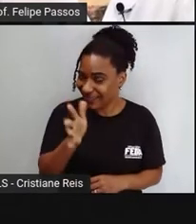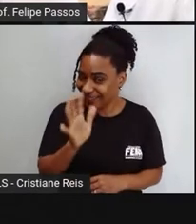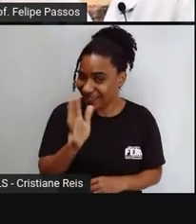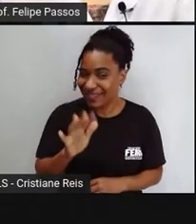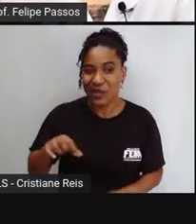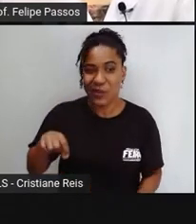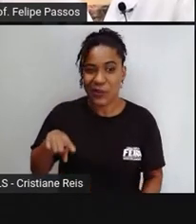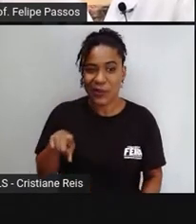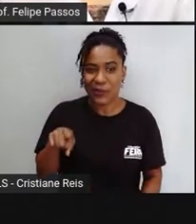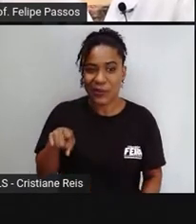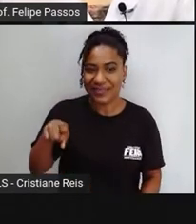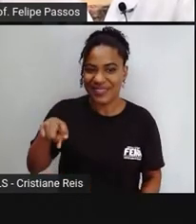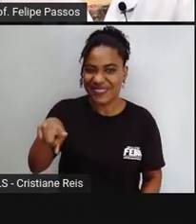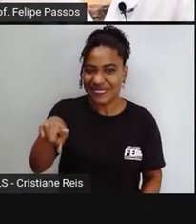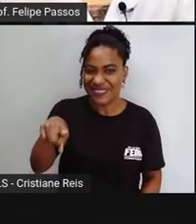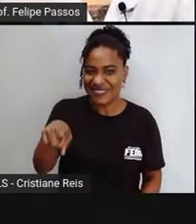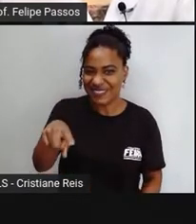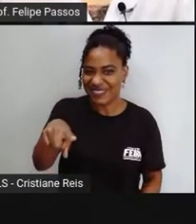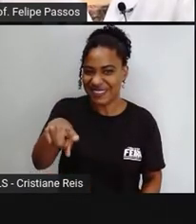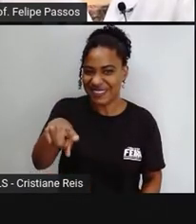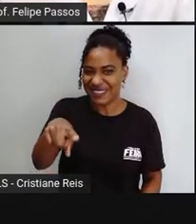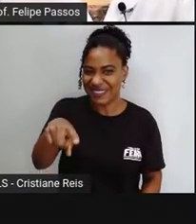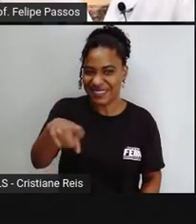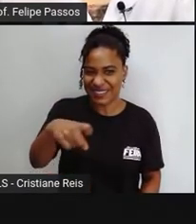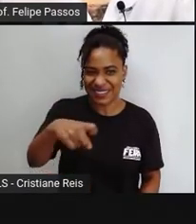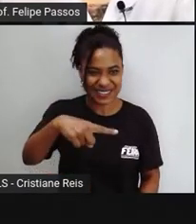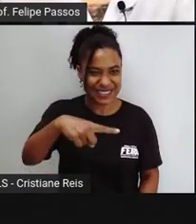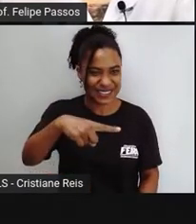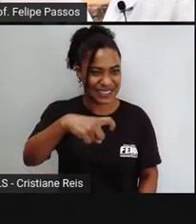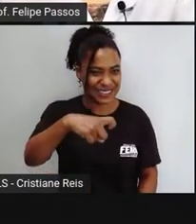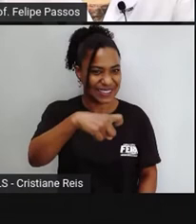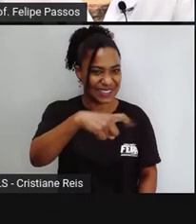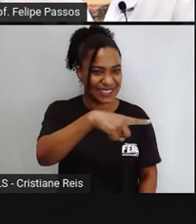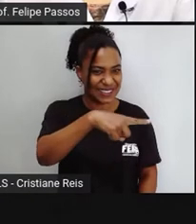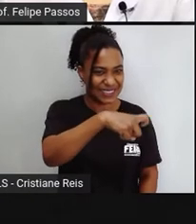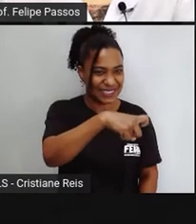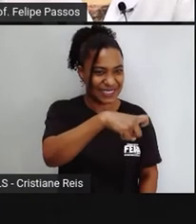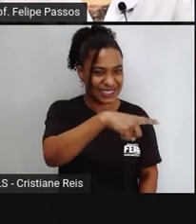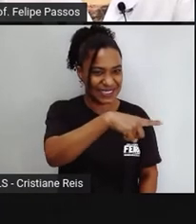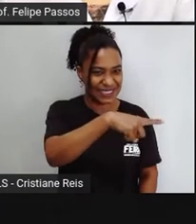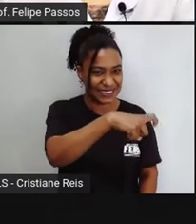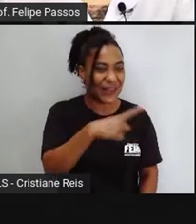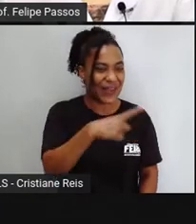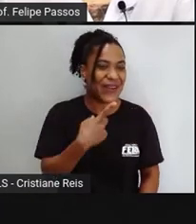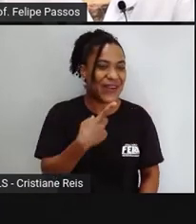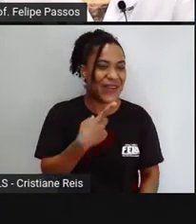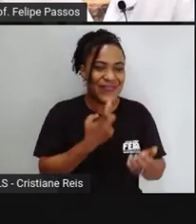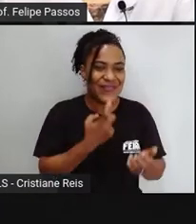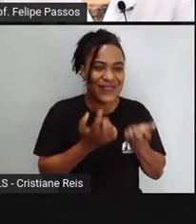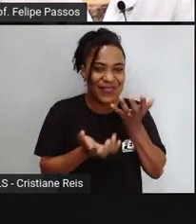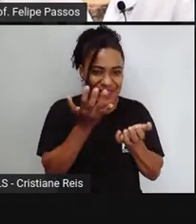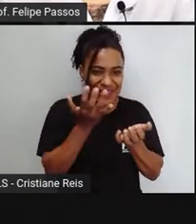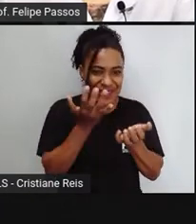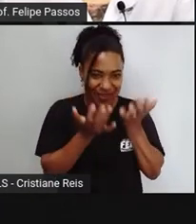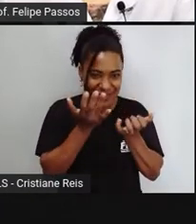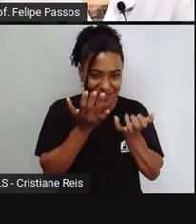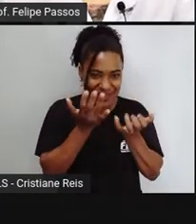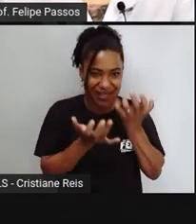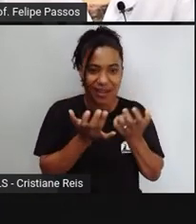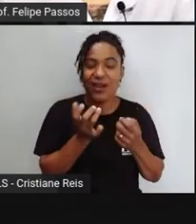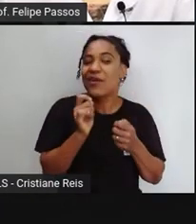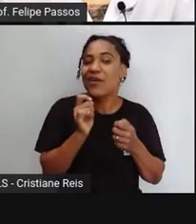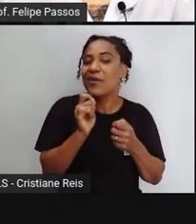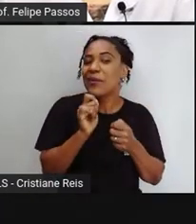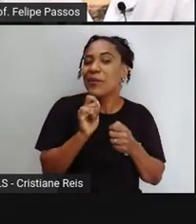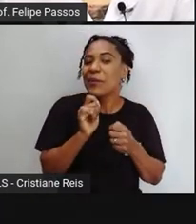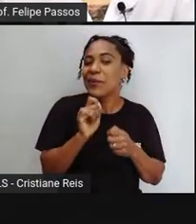na lagarta de fogo. Ave Maria, que dó, hein? Por que a lagarta de fogo é peçonhenta? Porque esses espinhos que ela